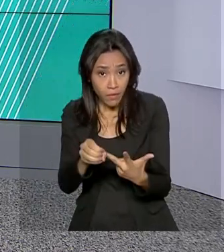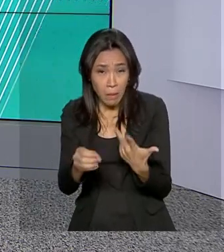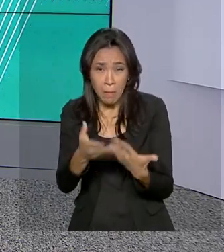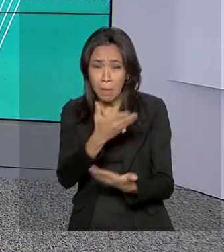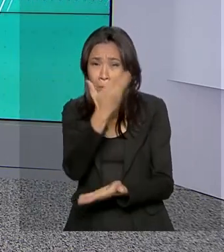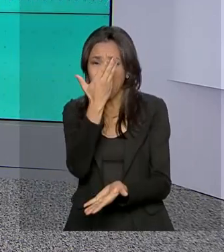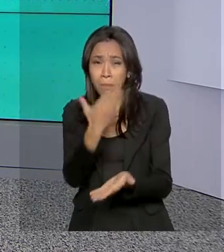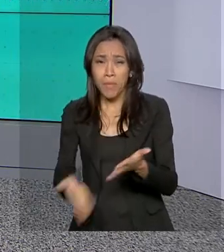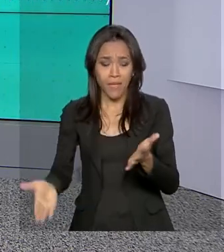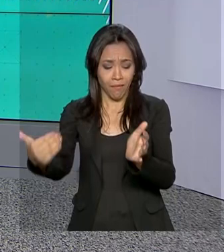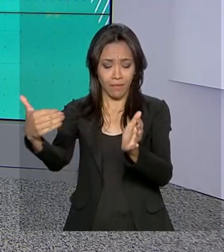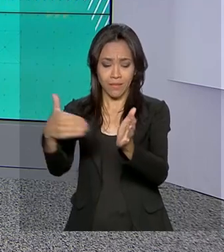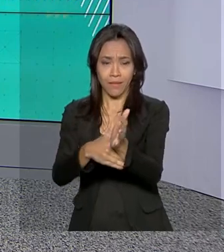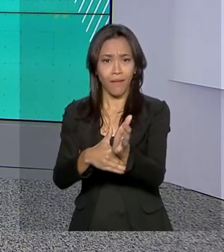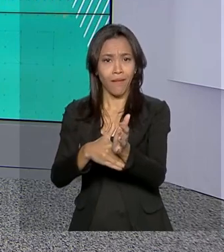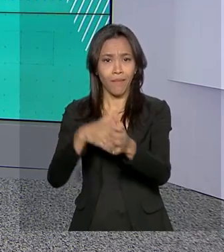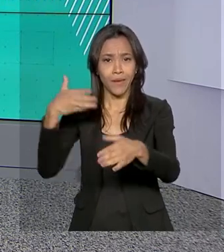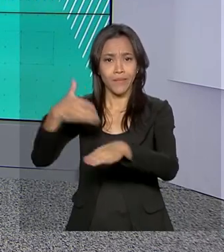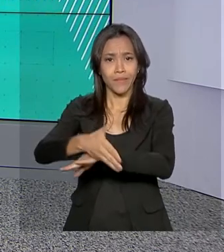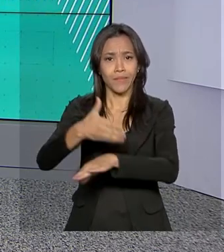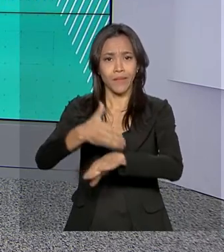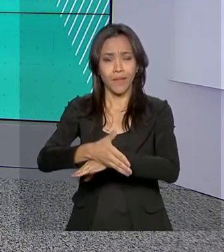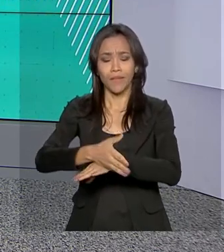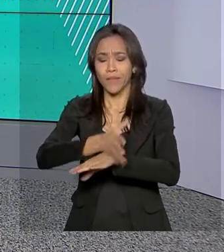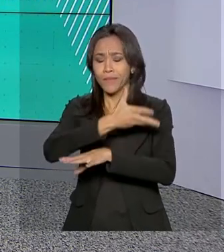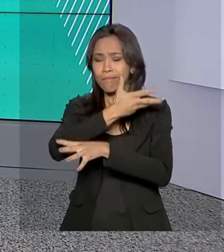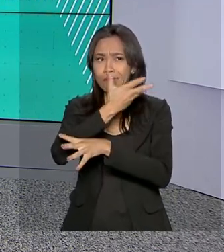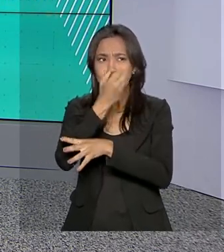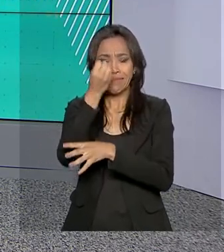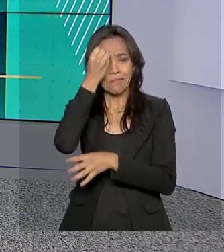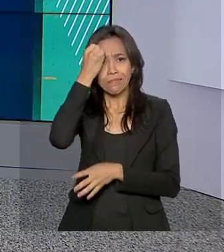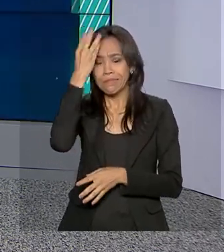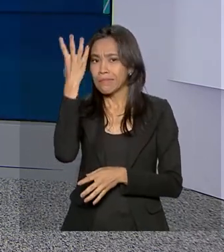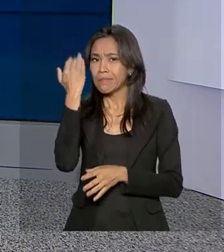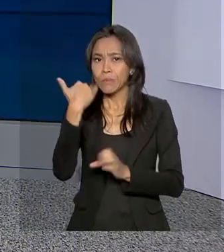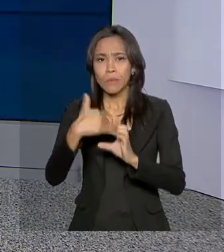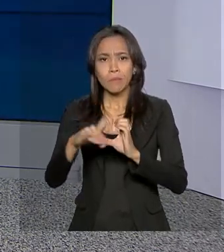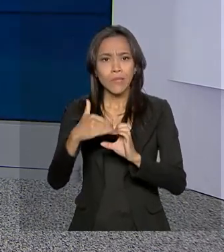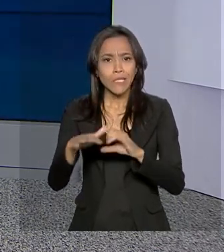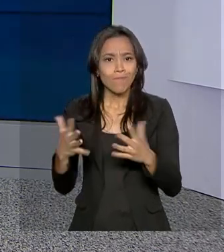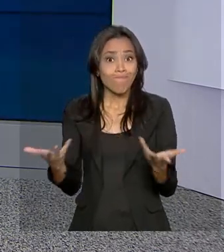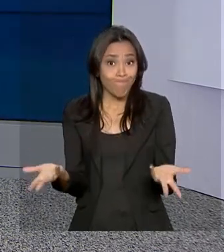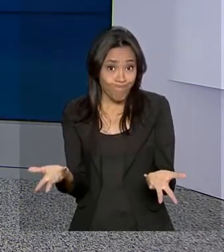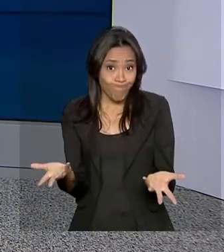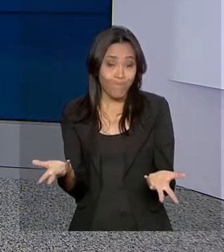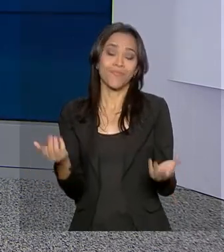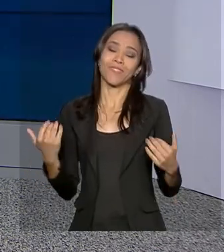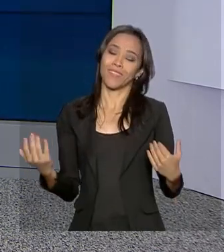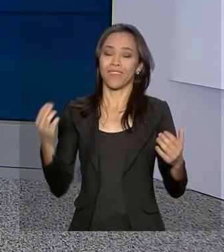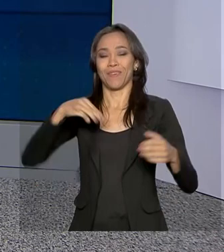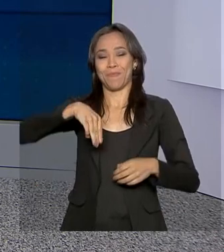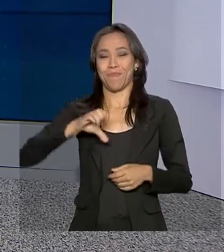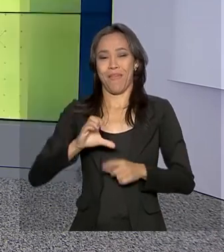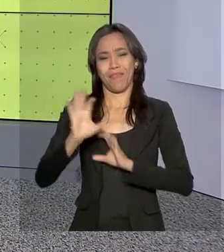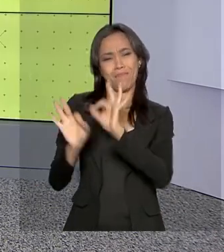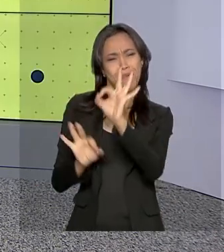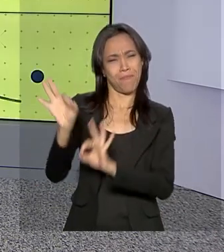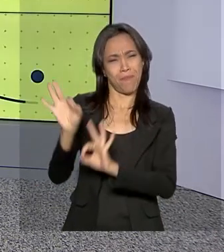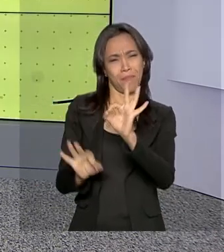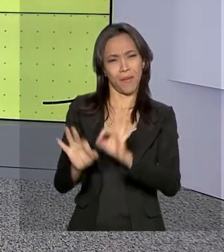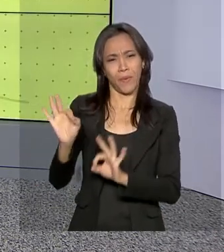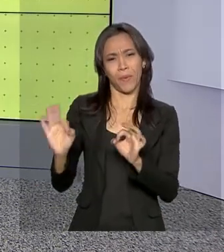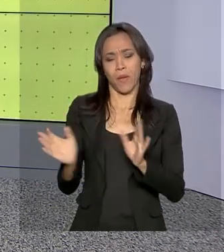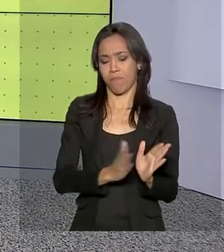senha de acesso ao sistema ou não se lembra do e-mail utilizado na hora da inscrição? O Ministério da Educação preparou um tutorial para